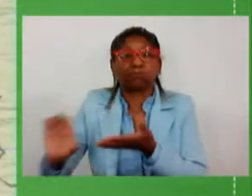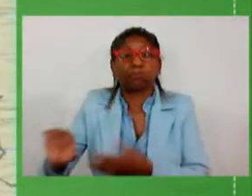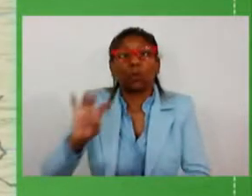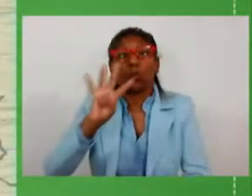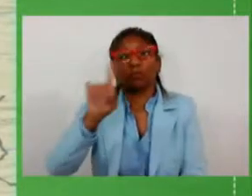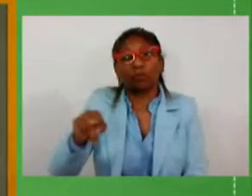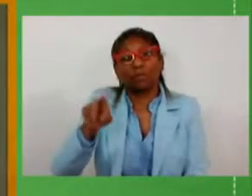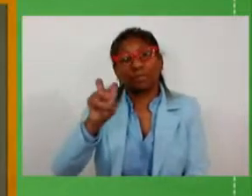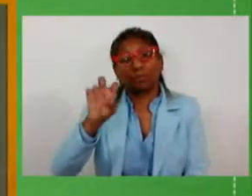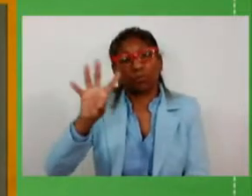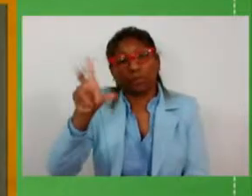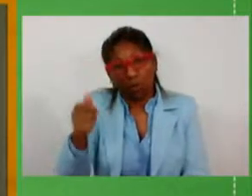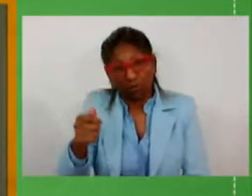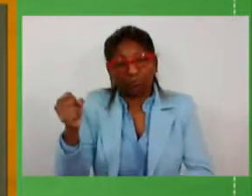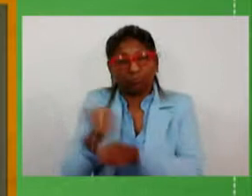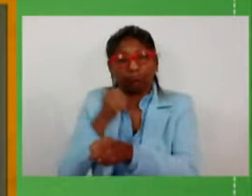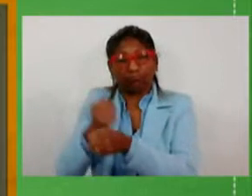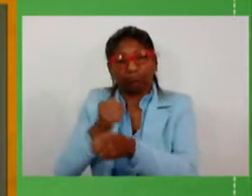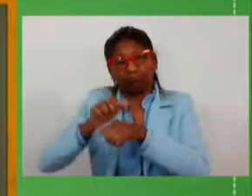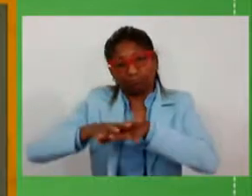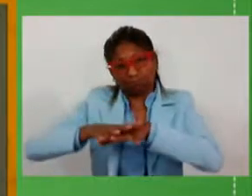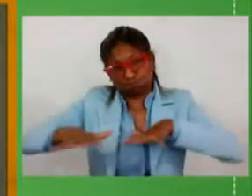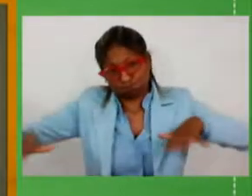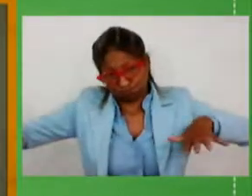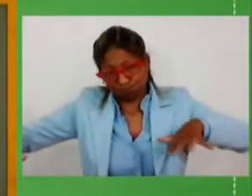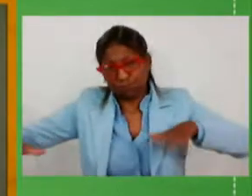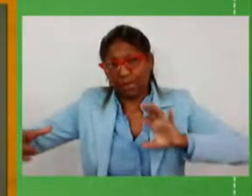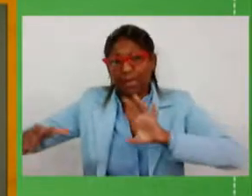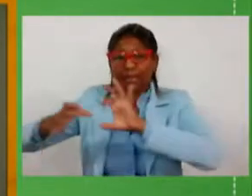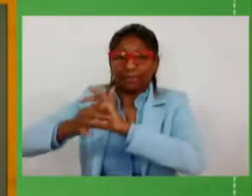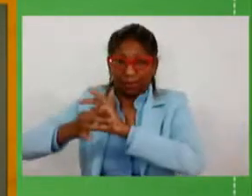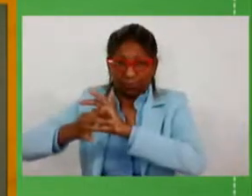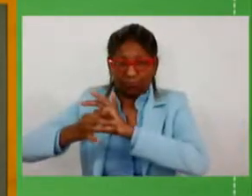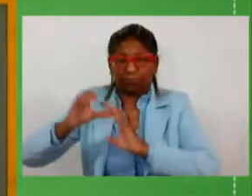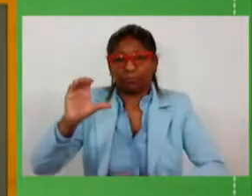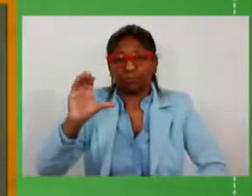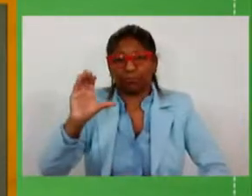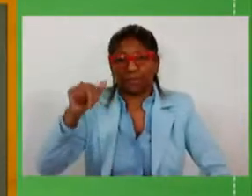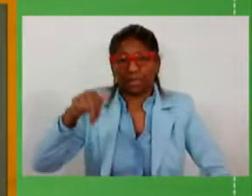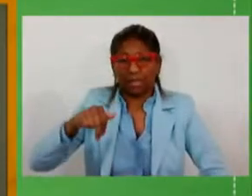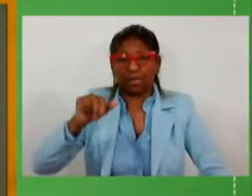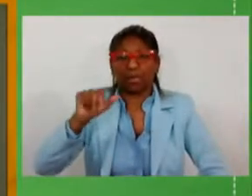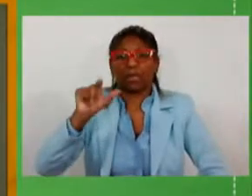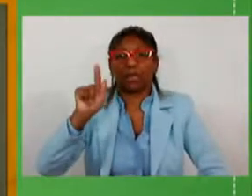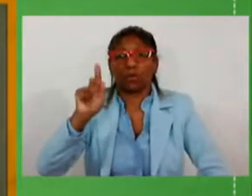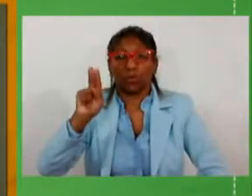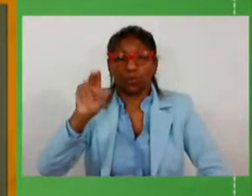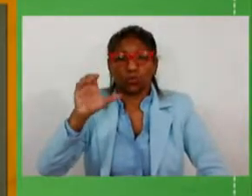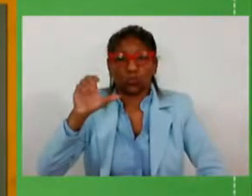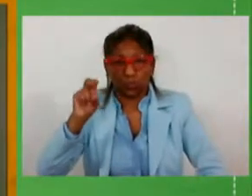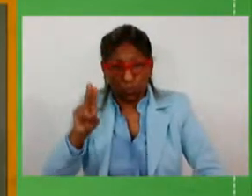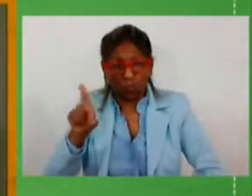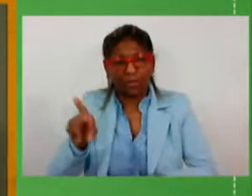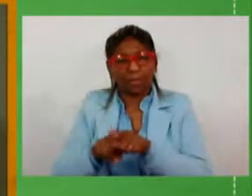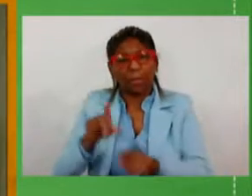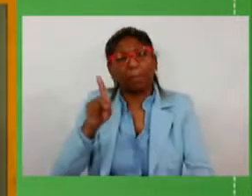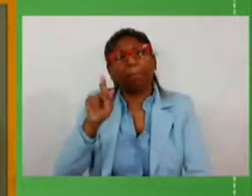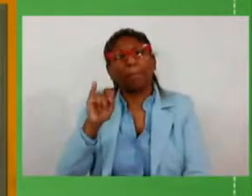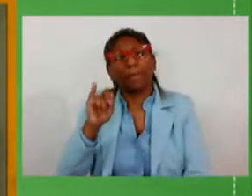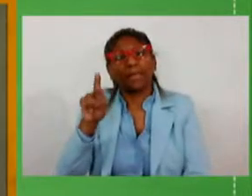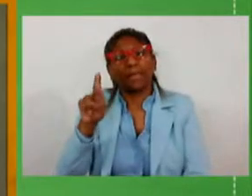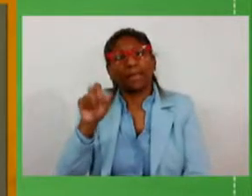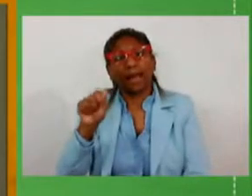nesta obra que contempla também esta ligação entre Canguçu e Piratini além disso a região também tem